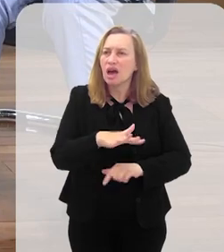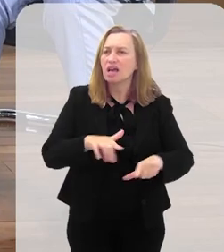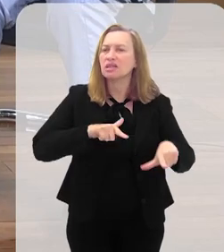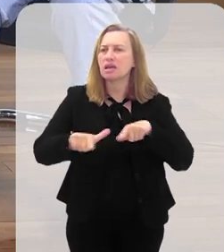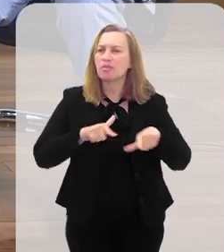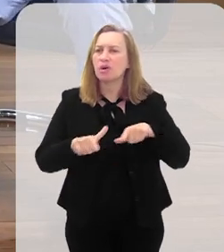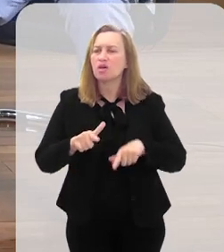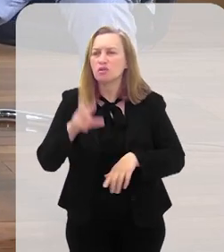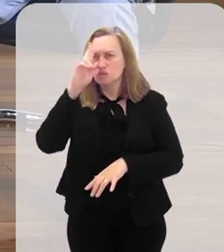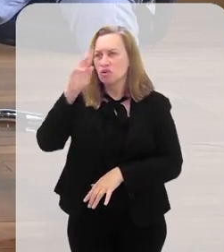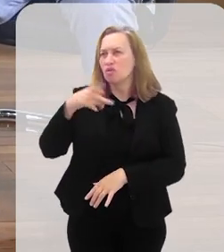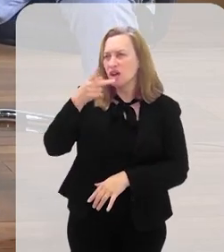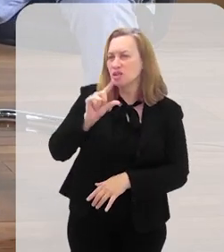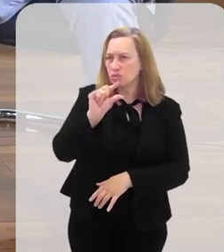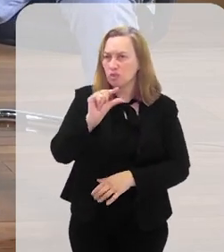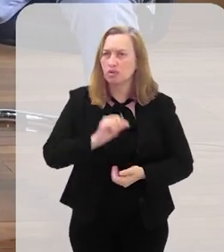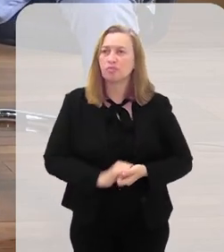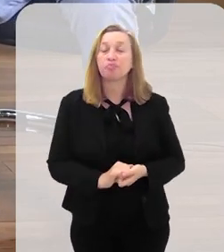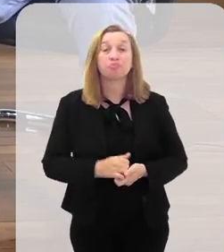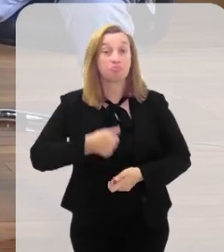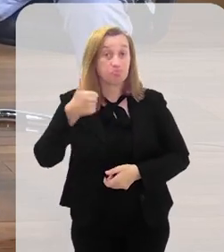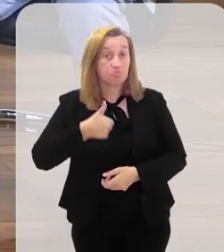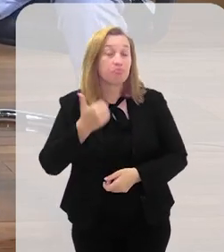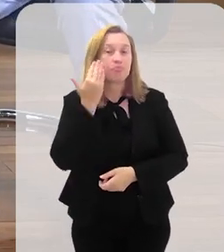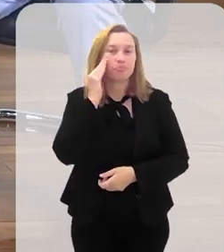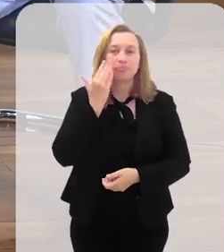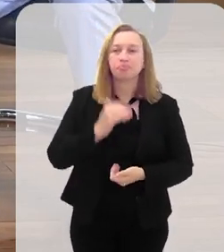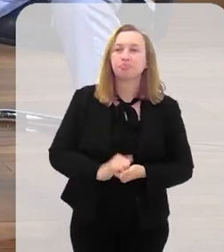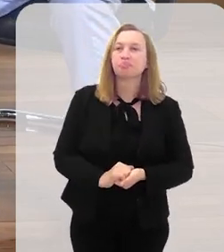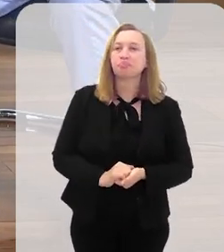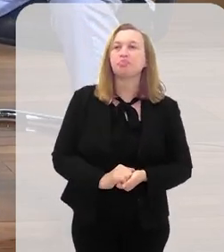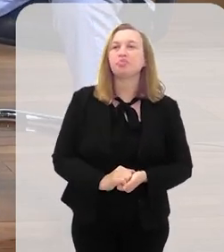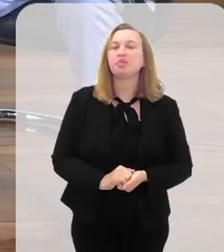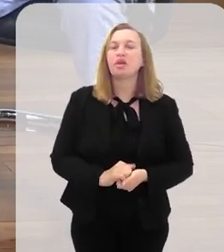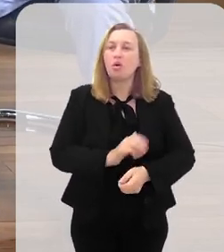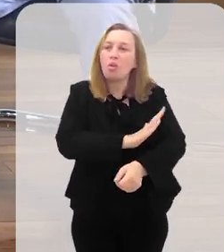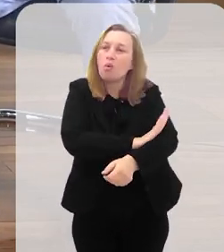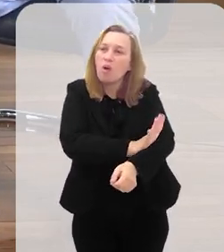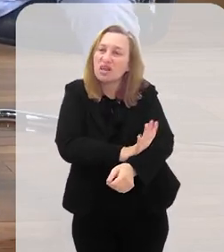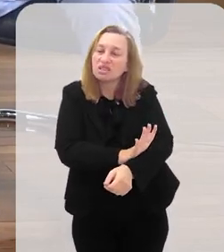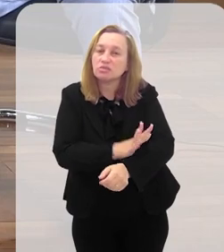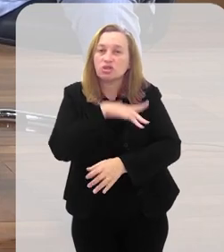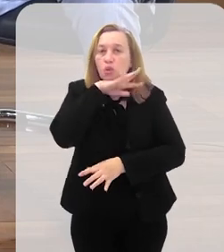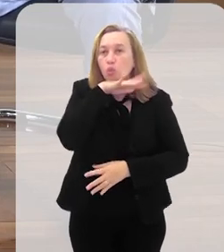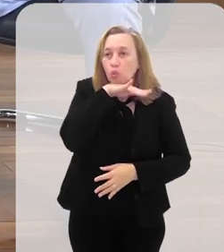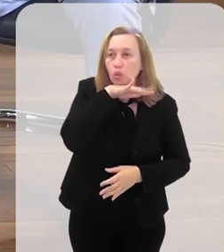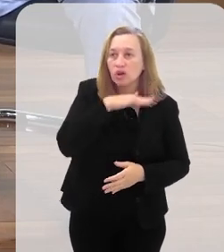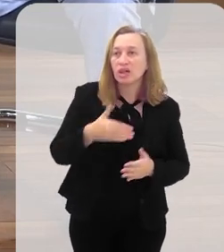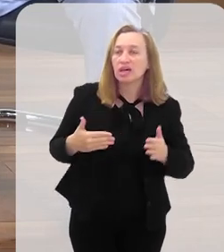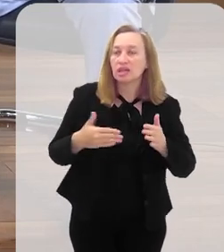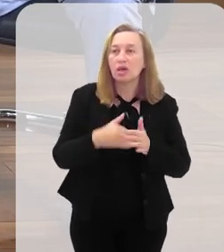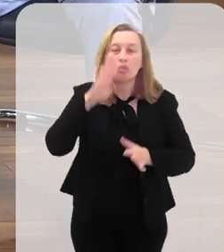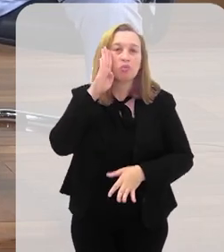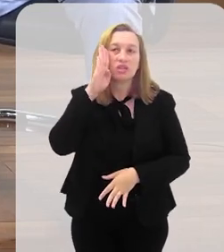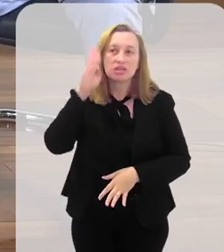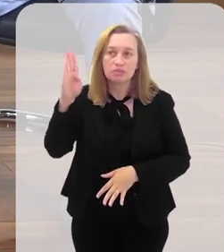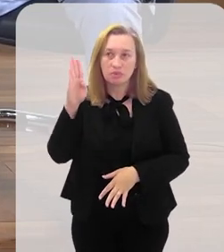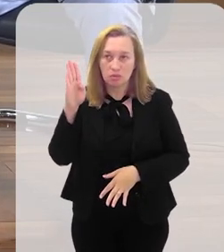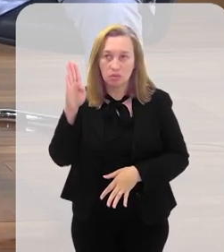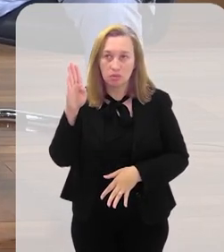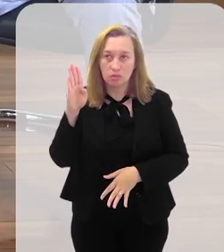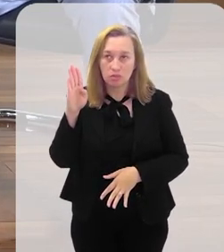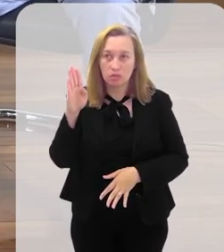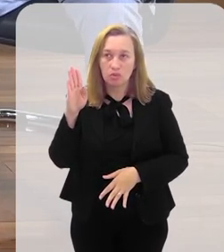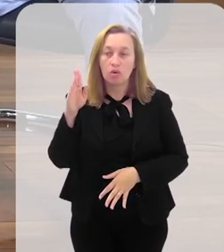mercado, queria que trouxesse um pouquinho para a gente sobre isso. Primeiro, entender que o racismo é tão perverso que até o principal ator